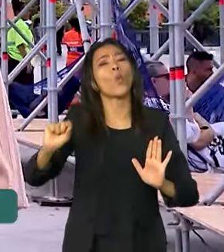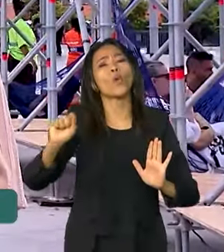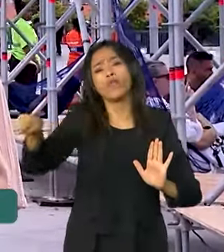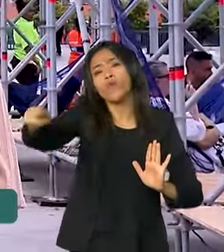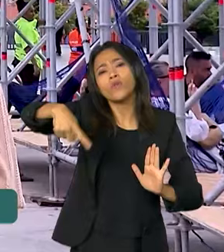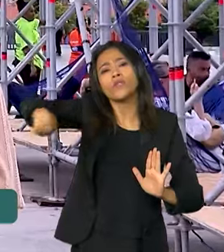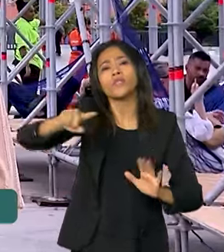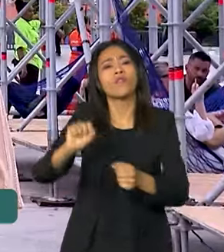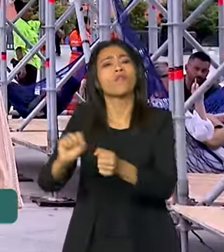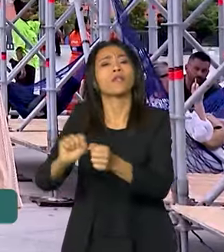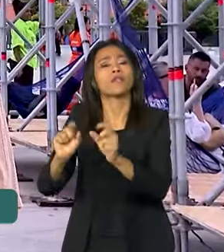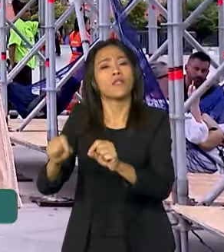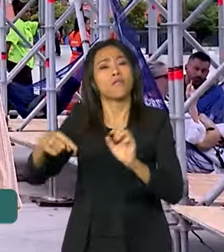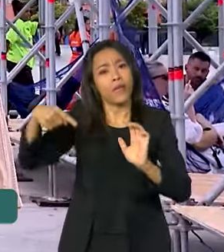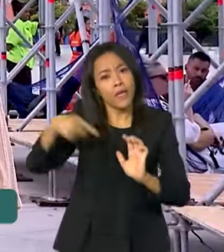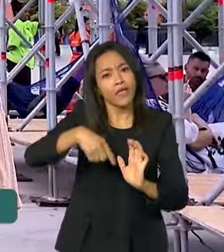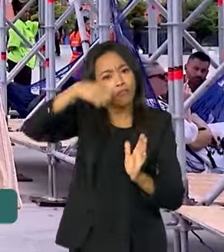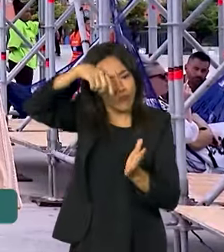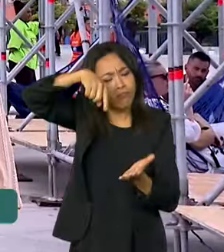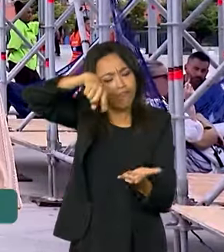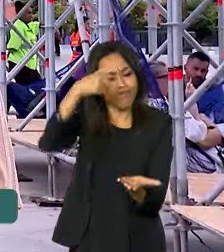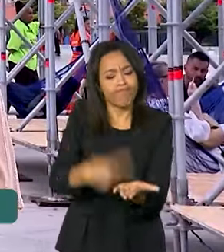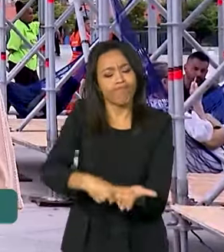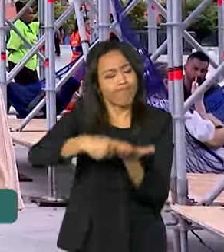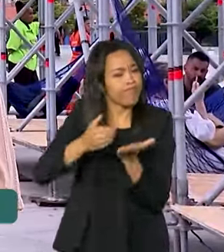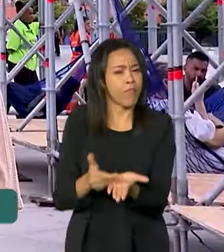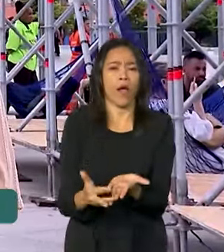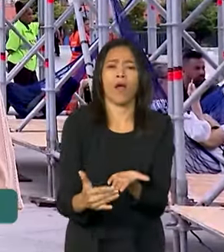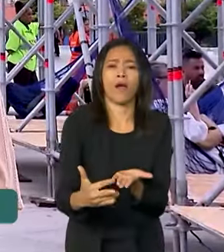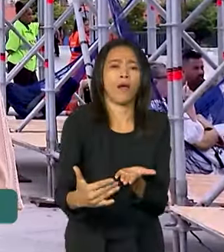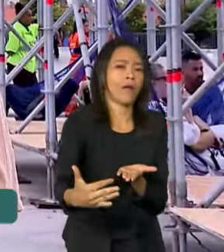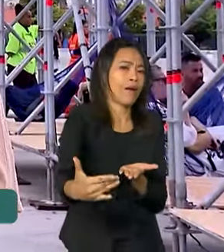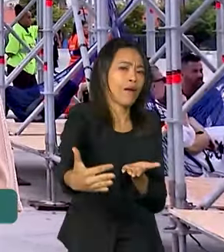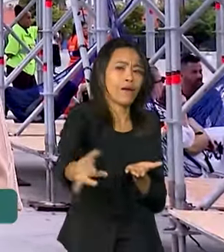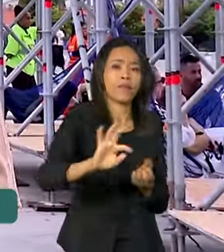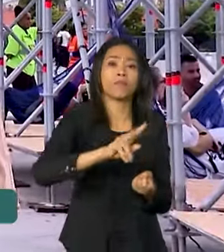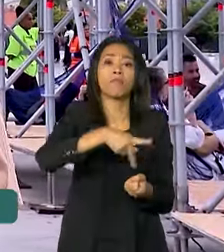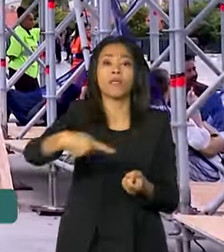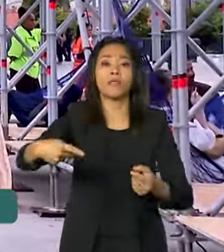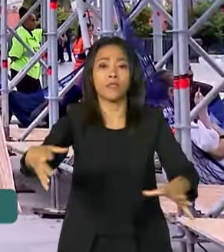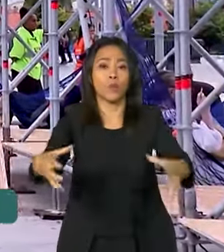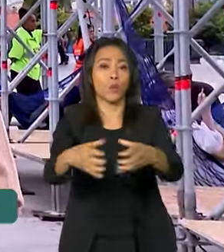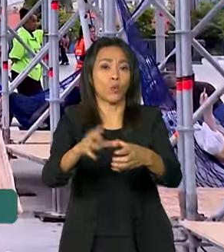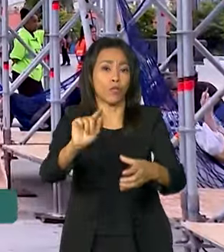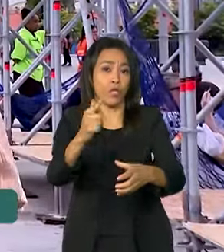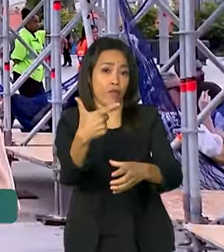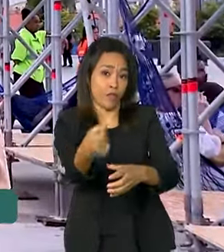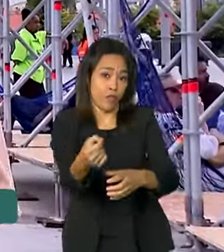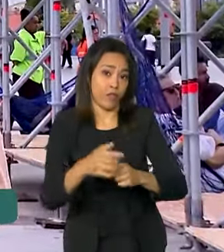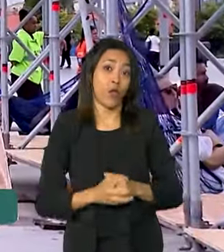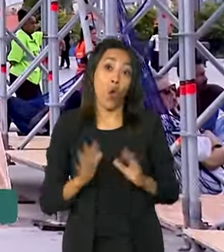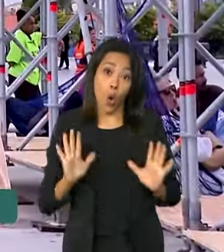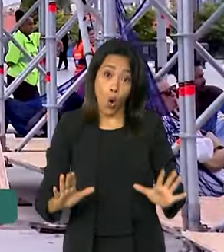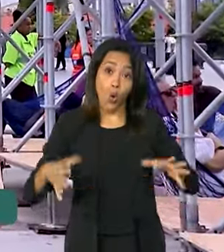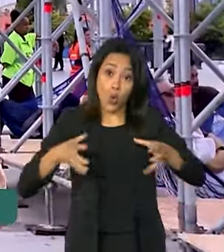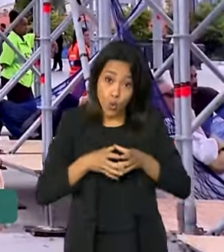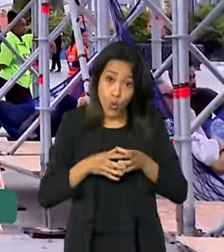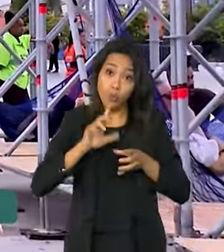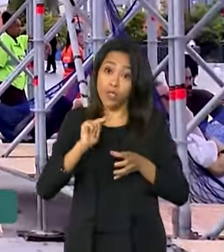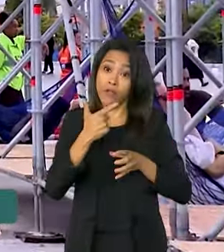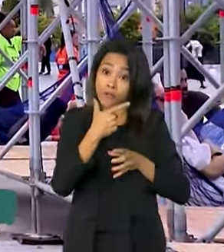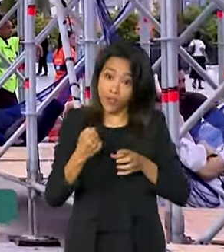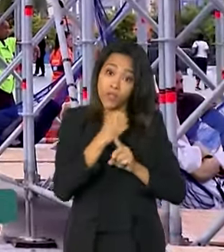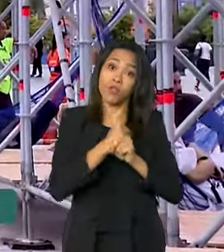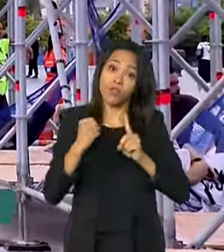fazendo para que esse legado perdure aí nas próximas presidências do G20? O G20 Social veio para ficar. A